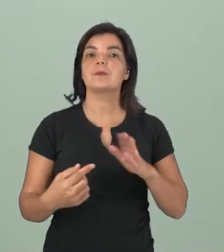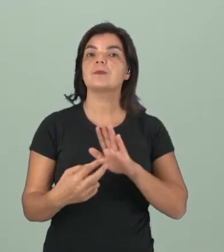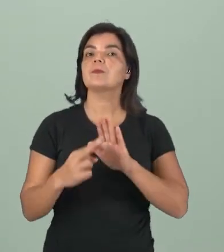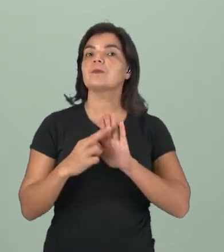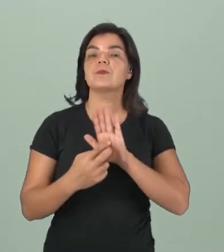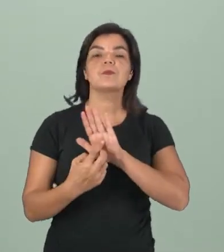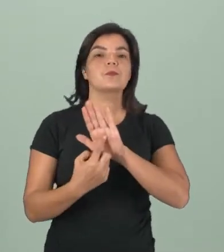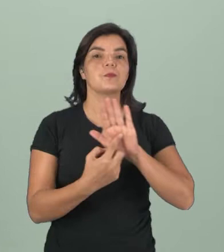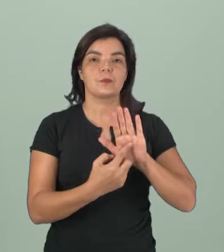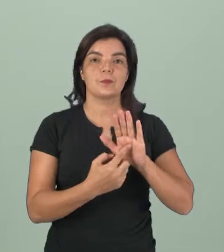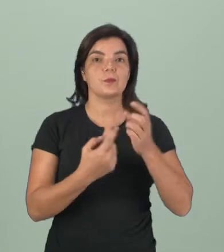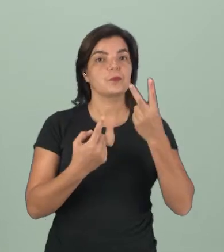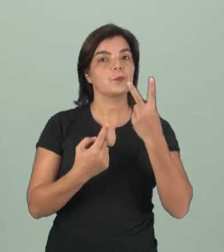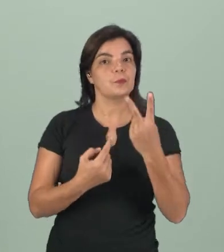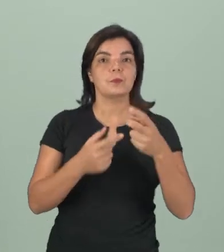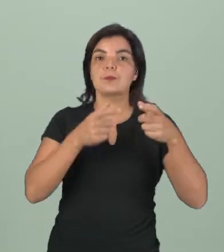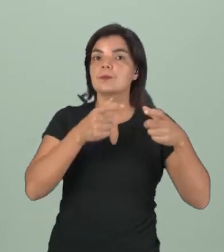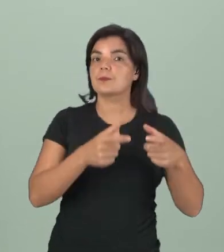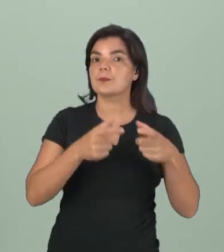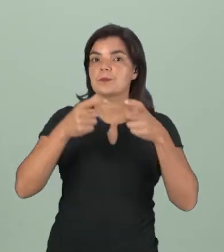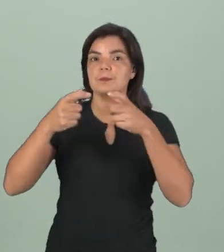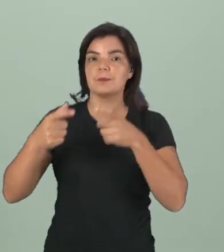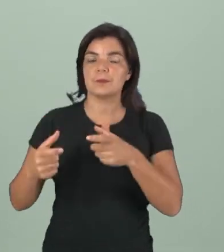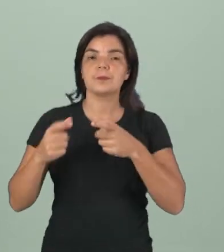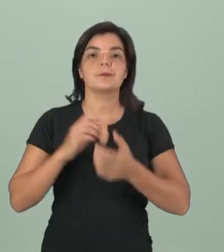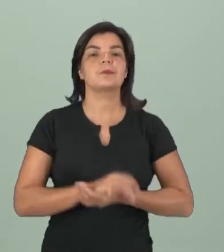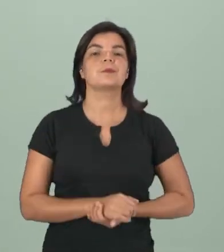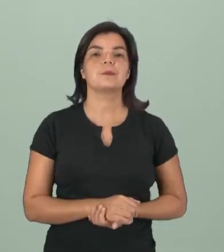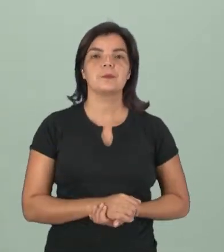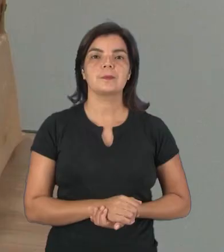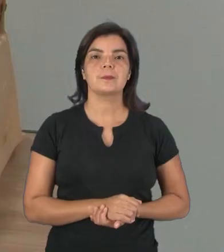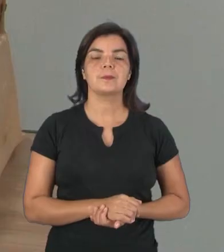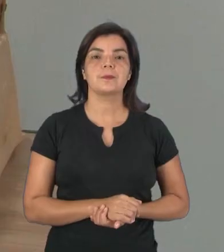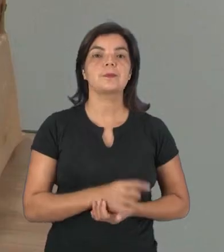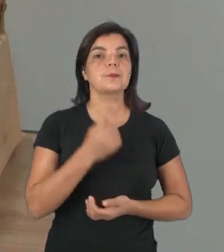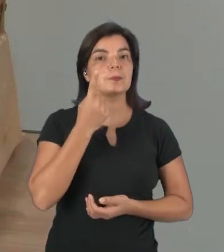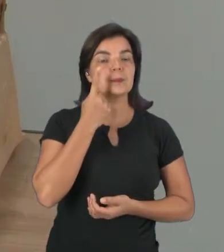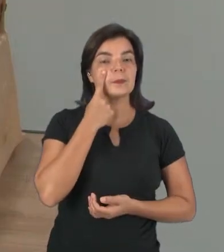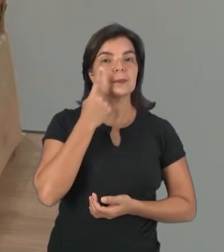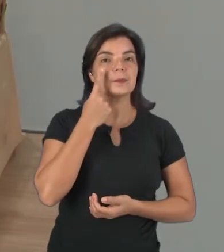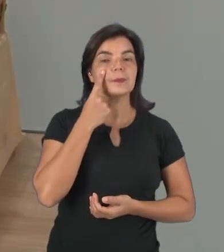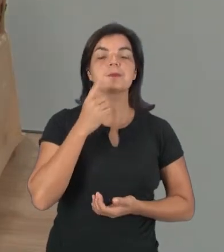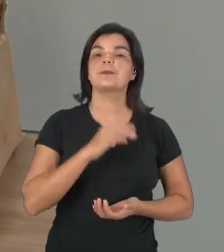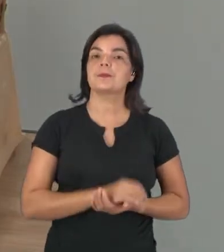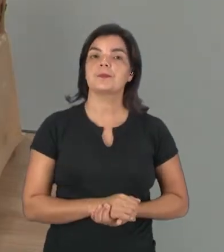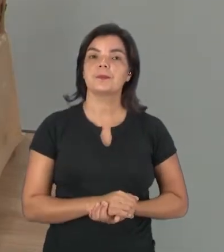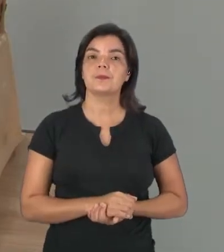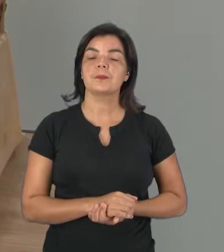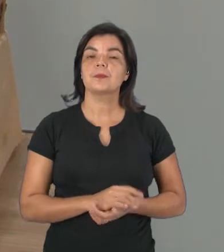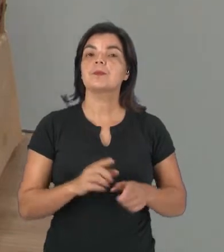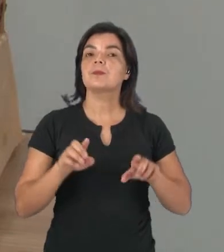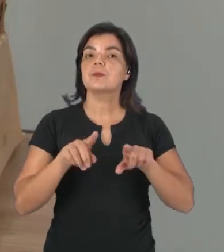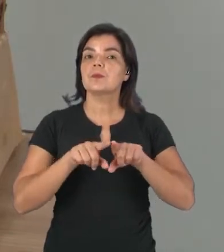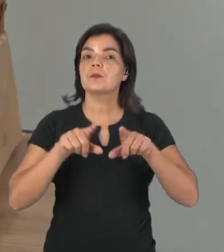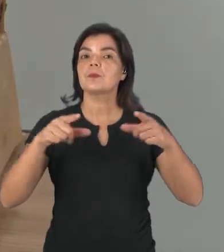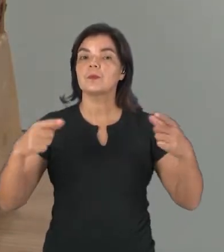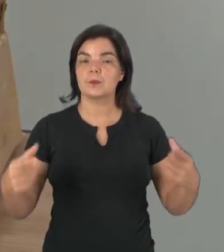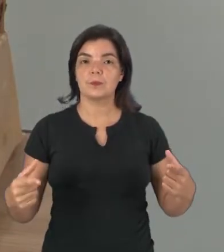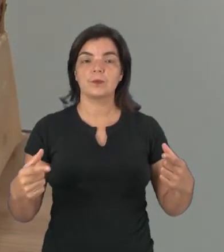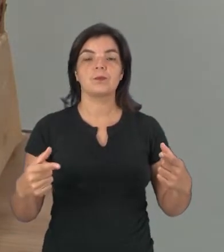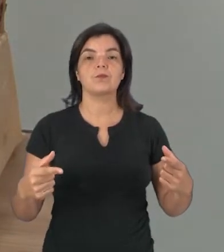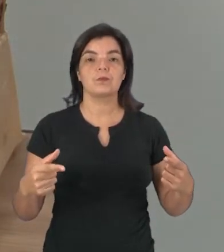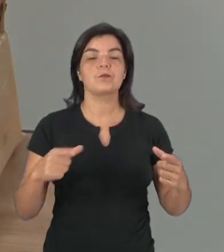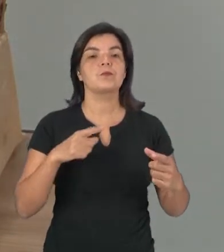representação de dois ambientes. Vamos observar? Podemos observar na maquete que tem essa